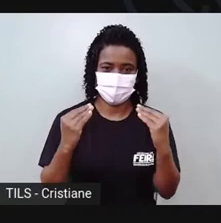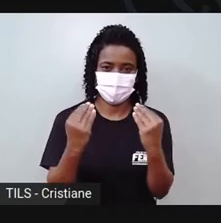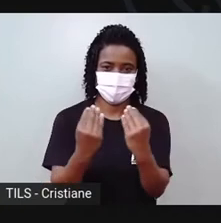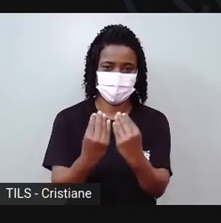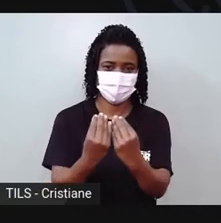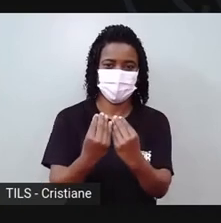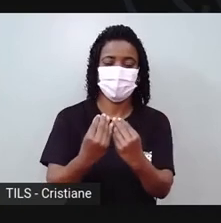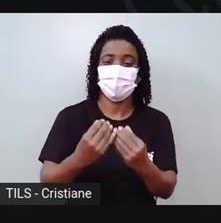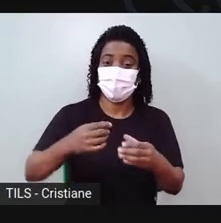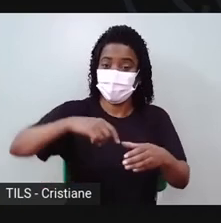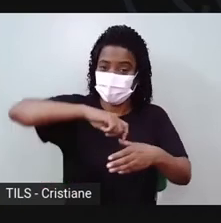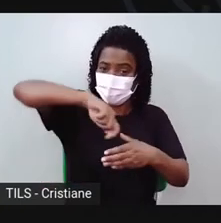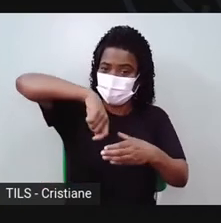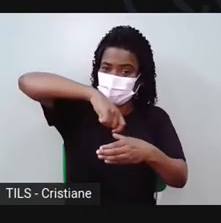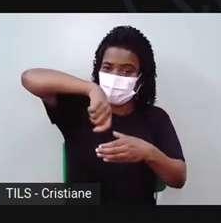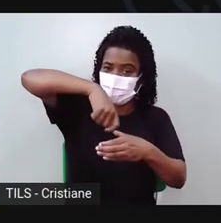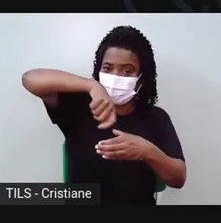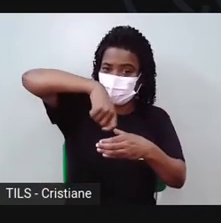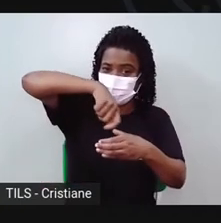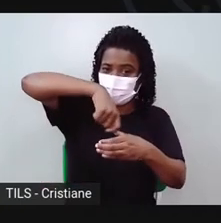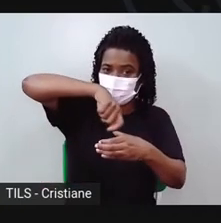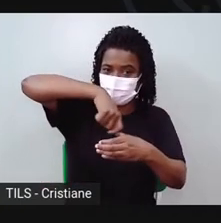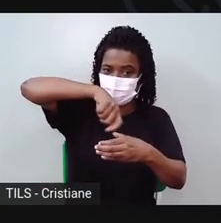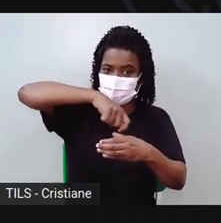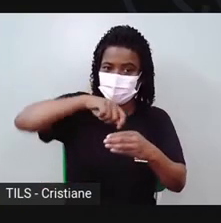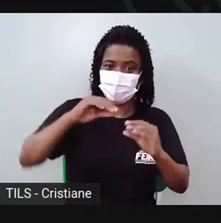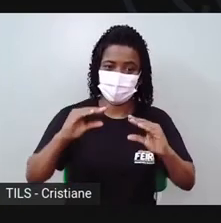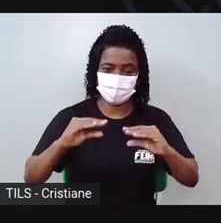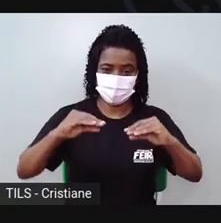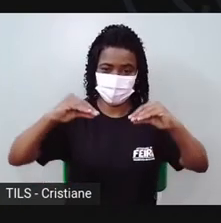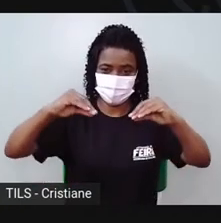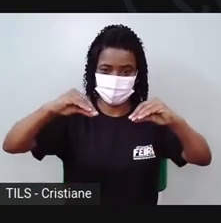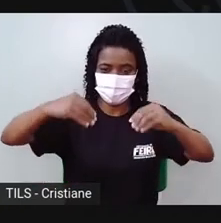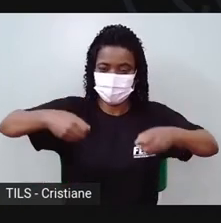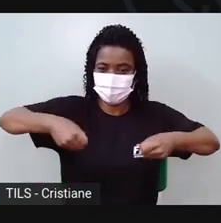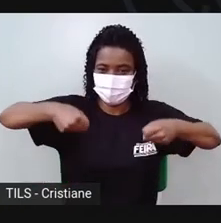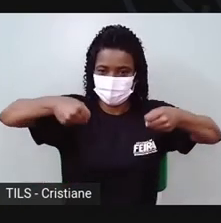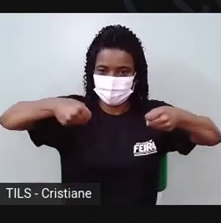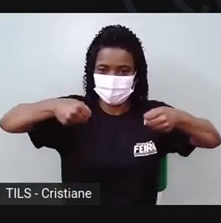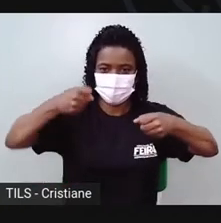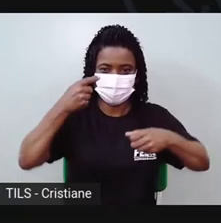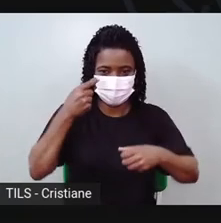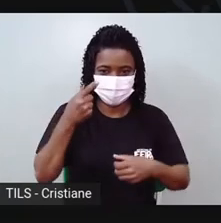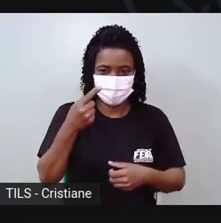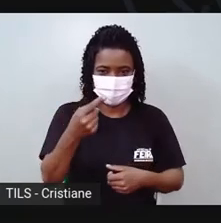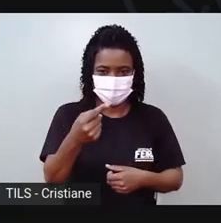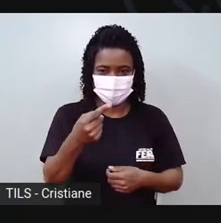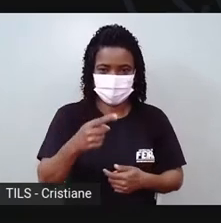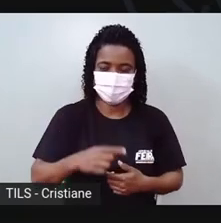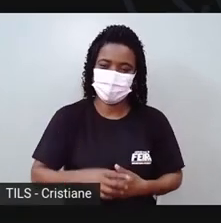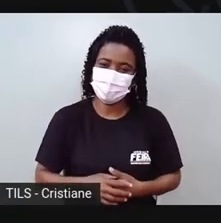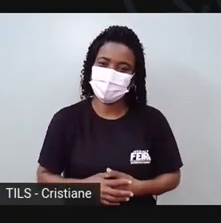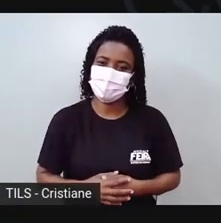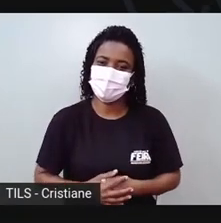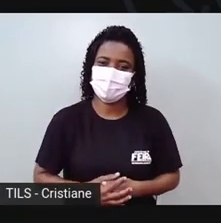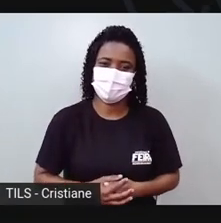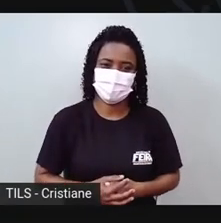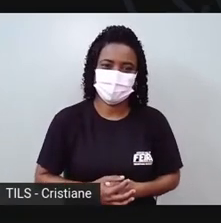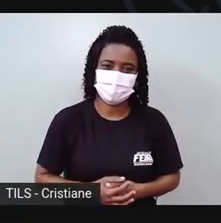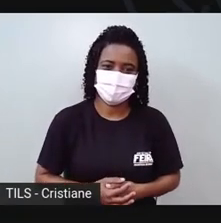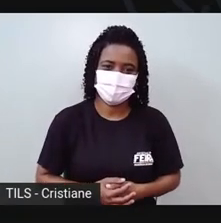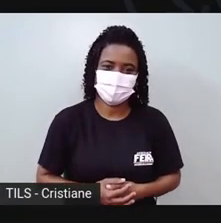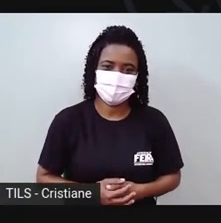Então, vamos botar a alcinha na panelinha. Pronto. Fiz a boquinha dela fechadinha, mais